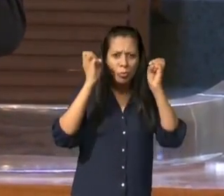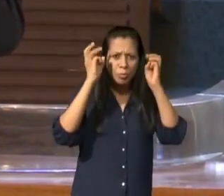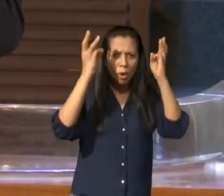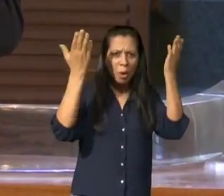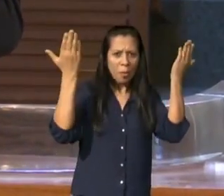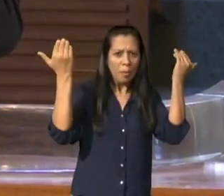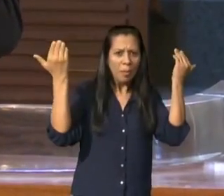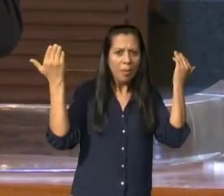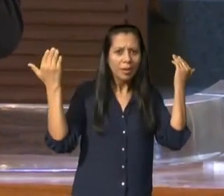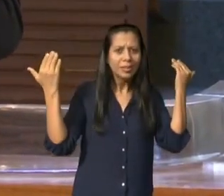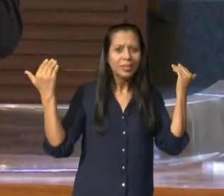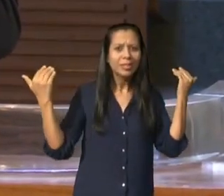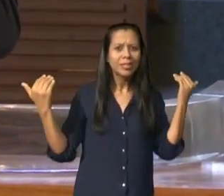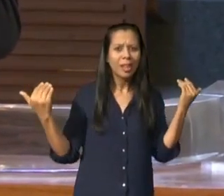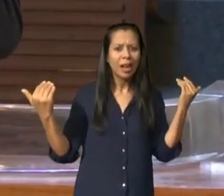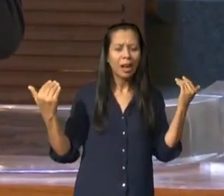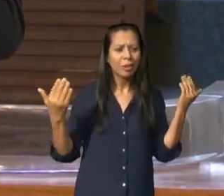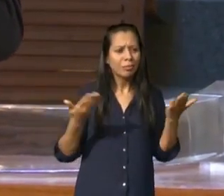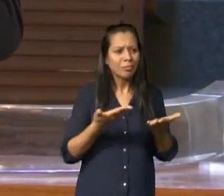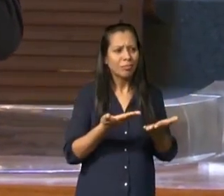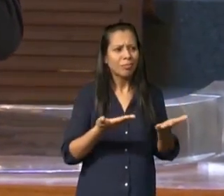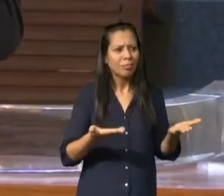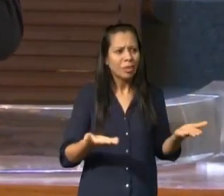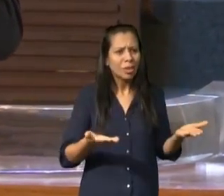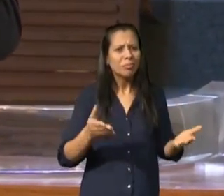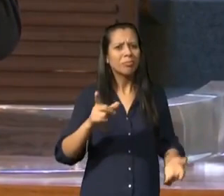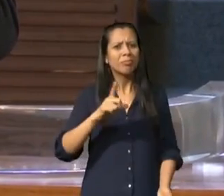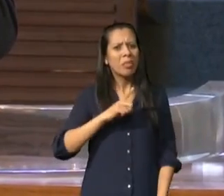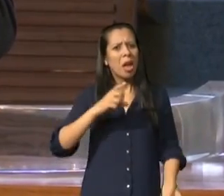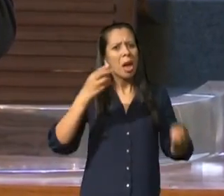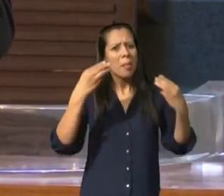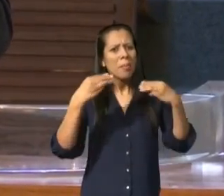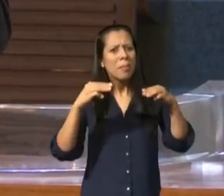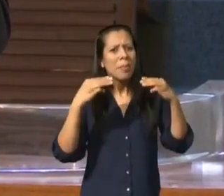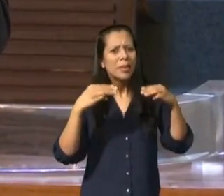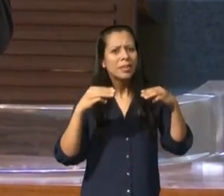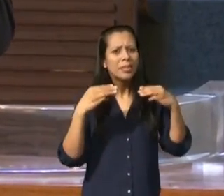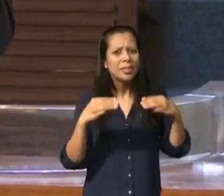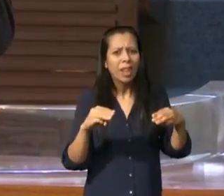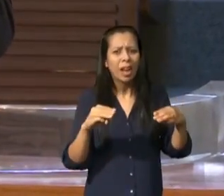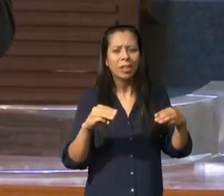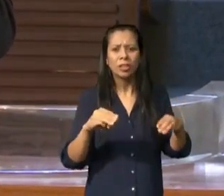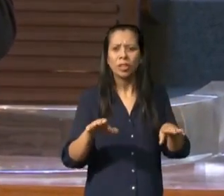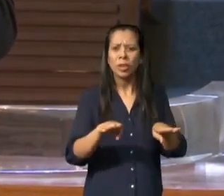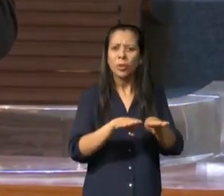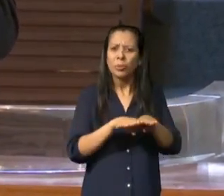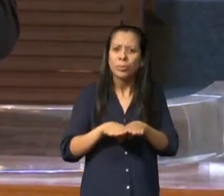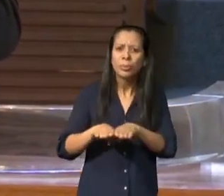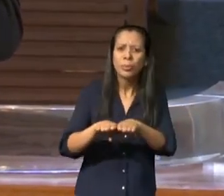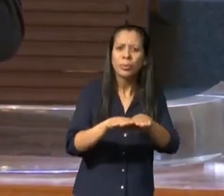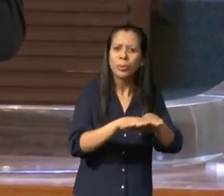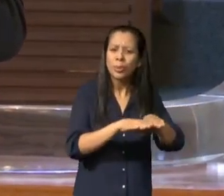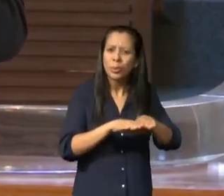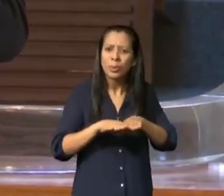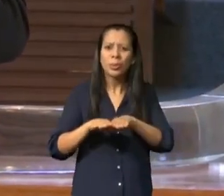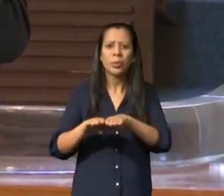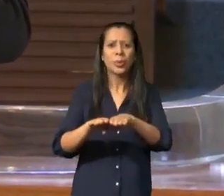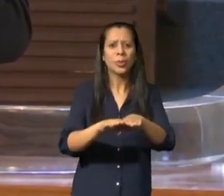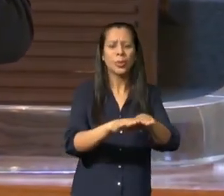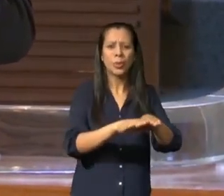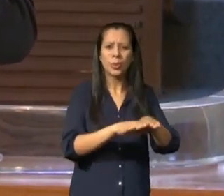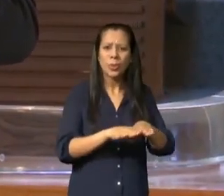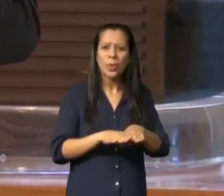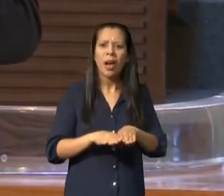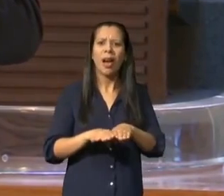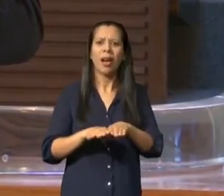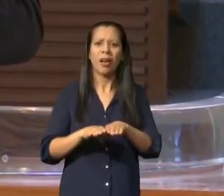comeram de um só manjar espiritual e beberam da mesma fonte espiritual porque bebiam de uma pedra espiritual